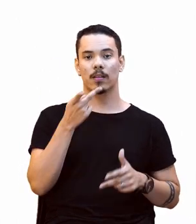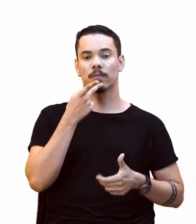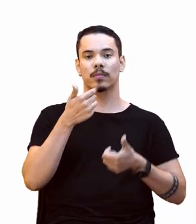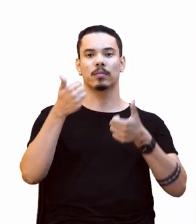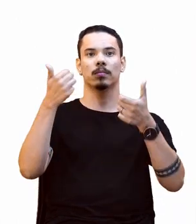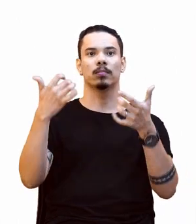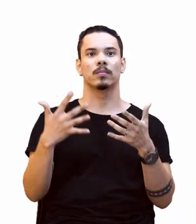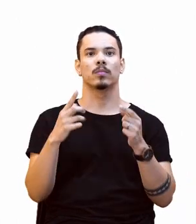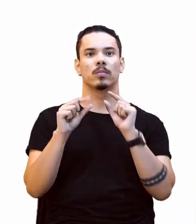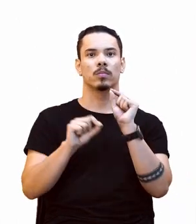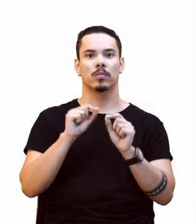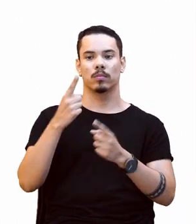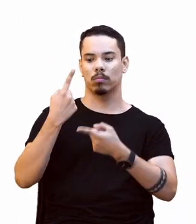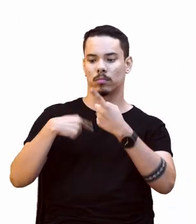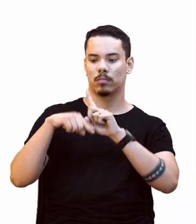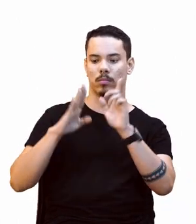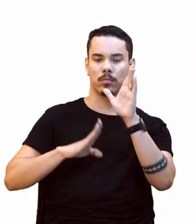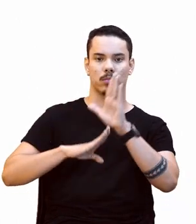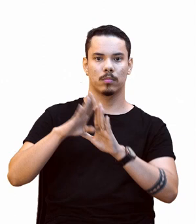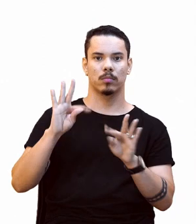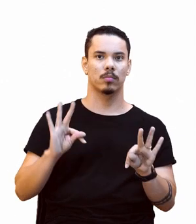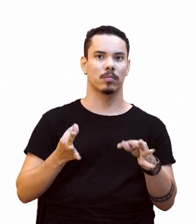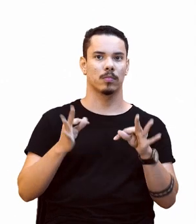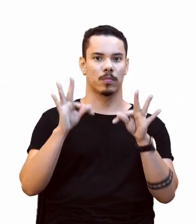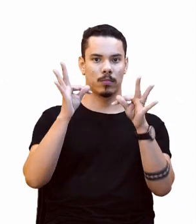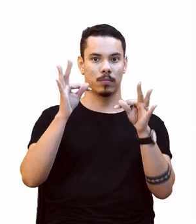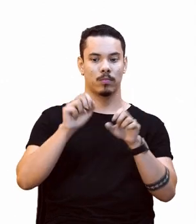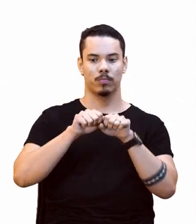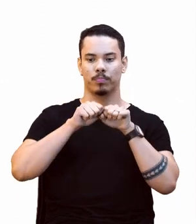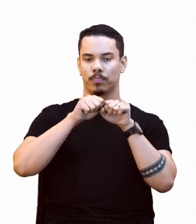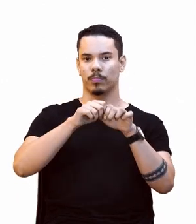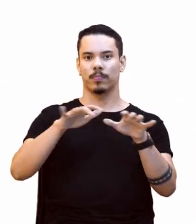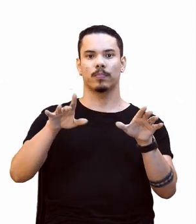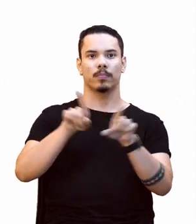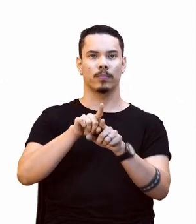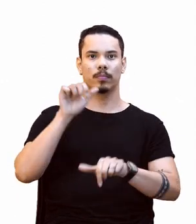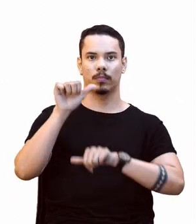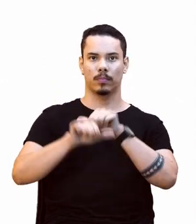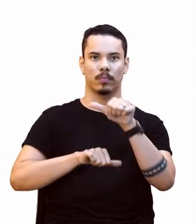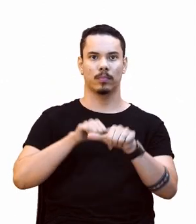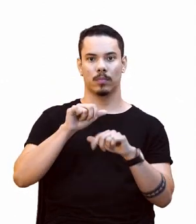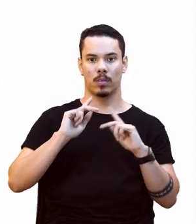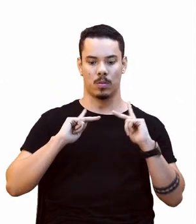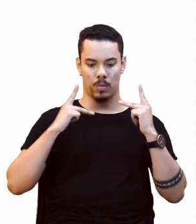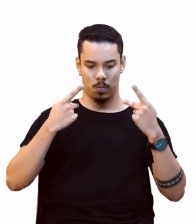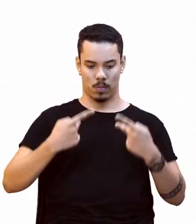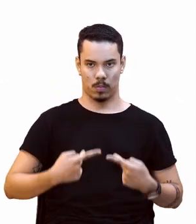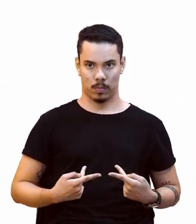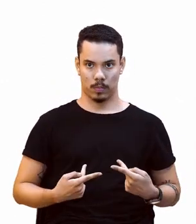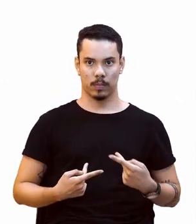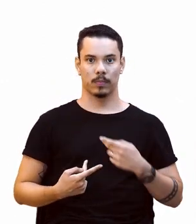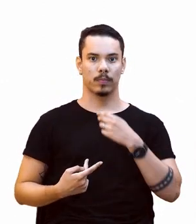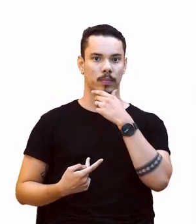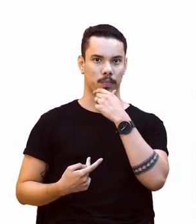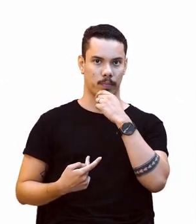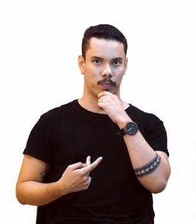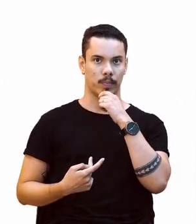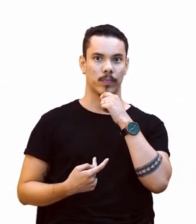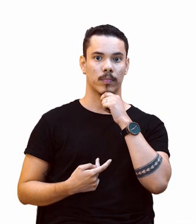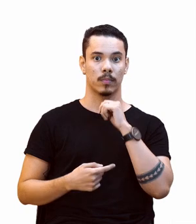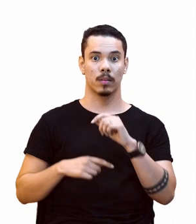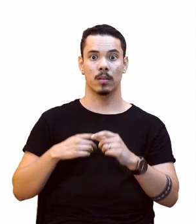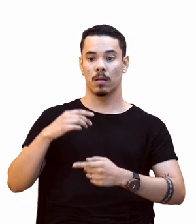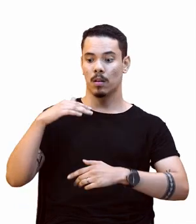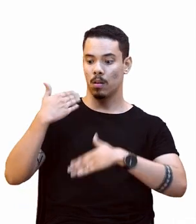avanço tecnológico expandiu o poder e alterou a natureza da ação humana. O progresso